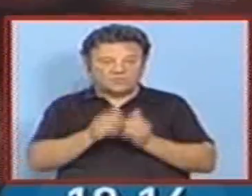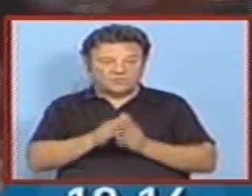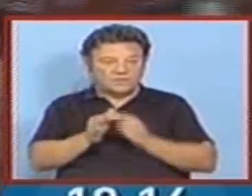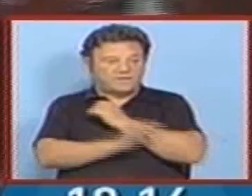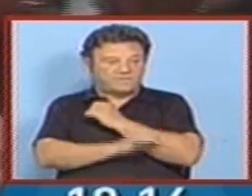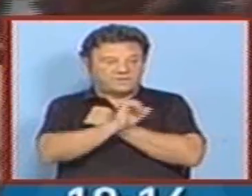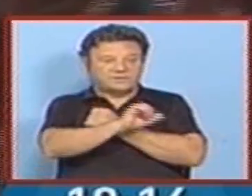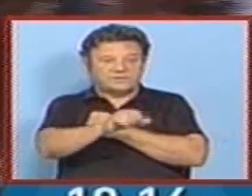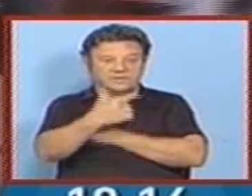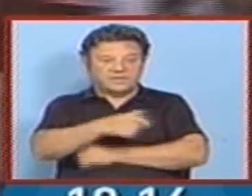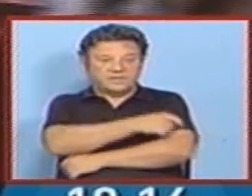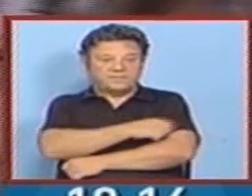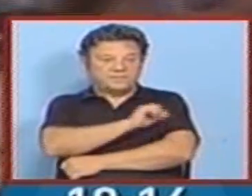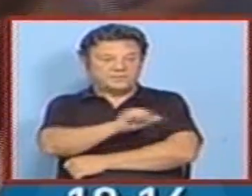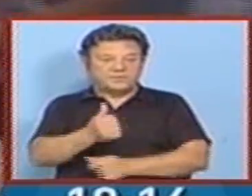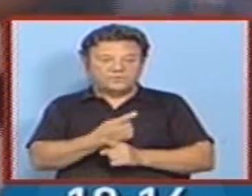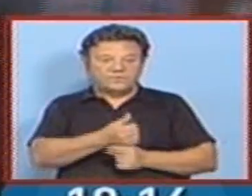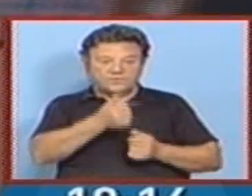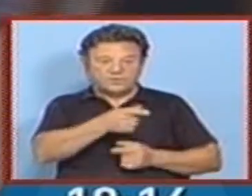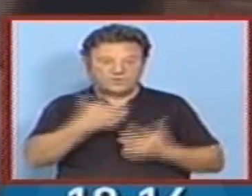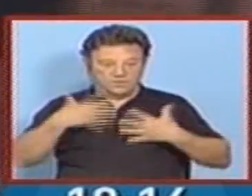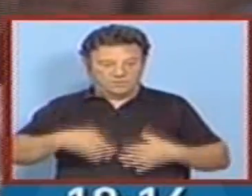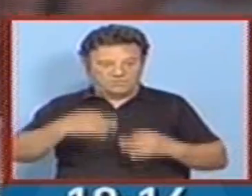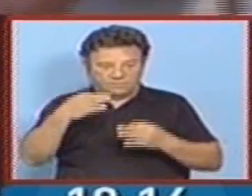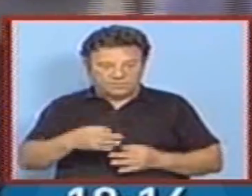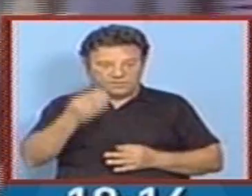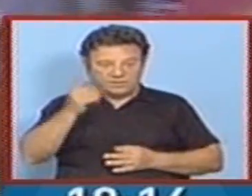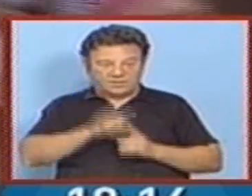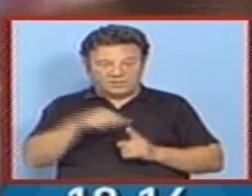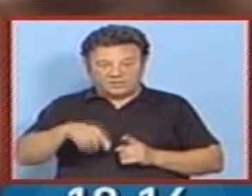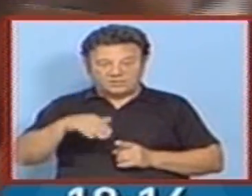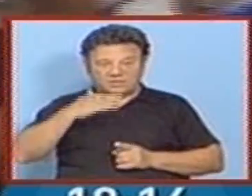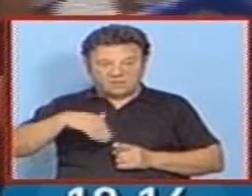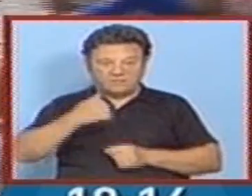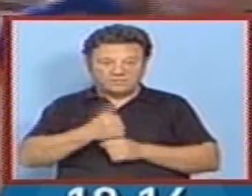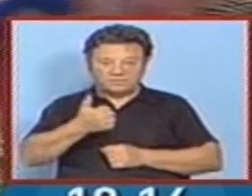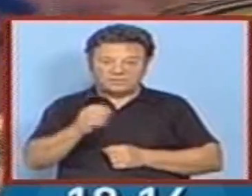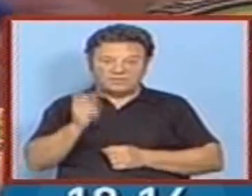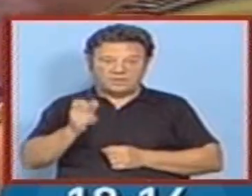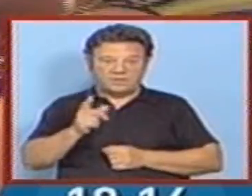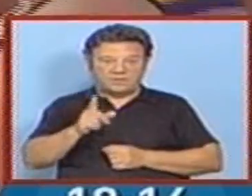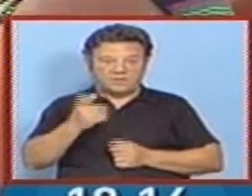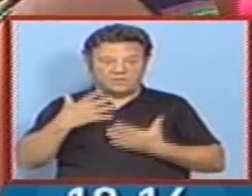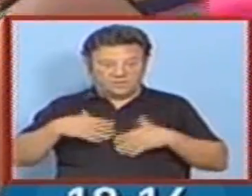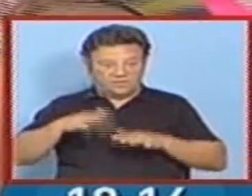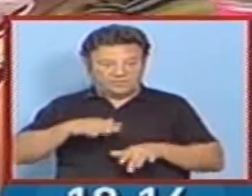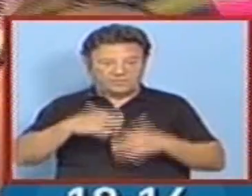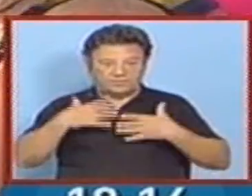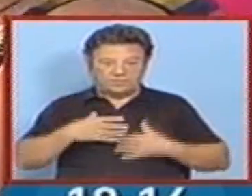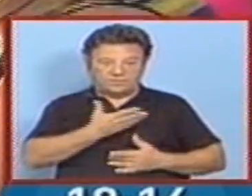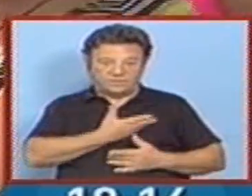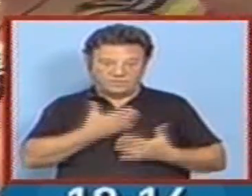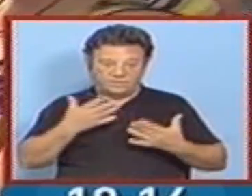trajam a rigor e este ano celebramos os 50 anos do cortejo etnográfico. Esse cortejo envolve a grande maioria das